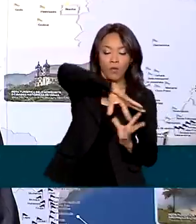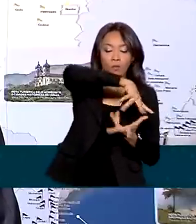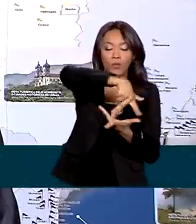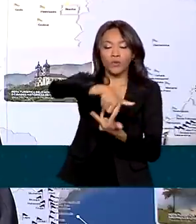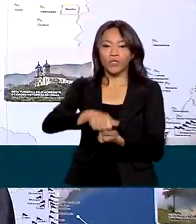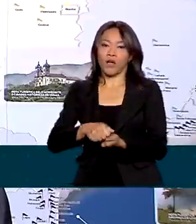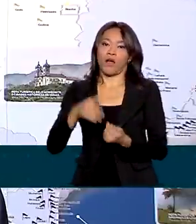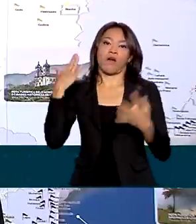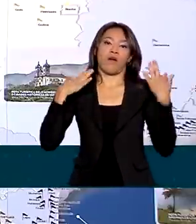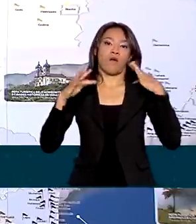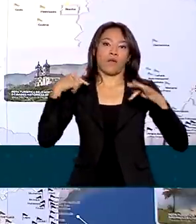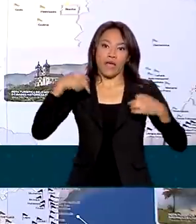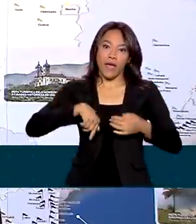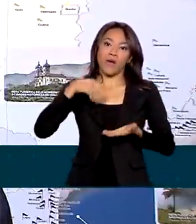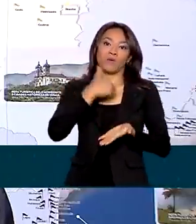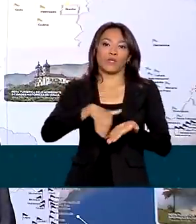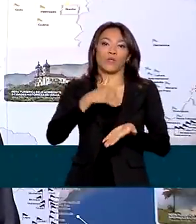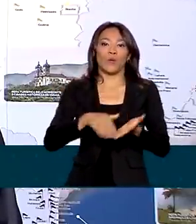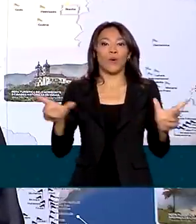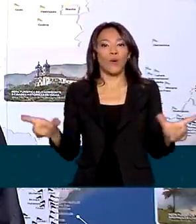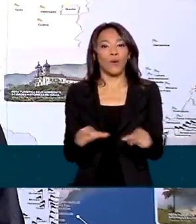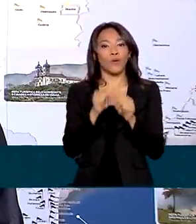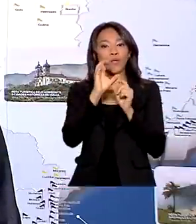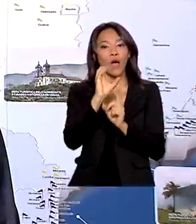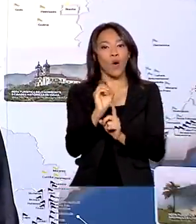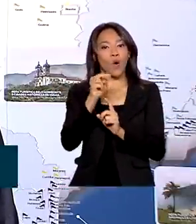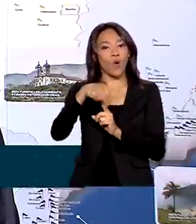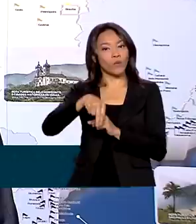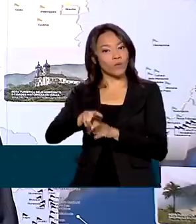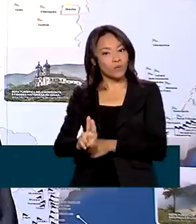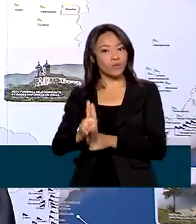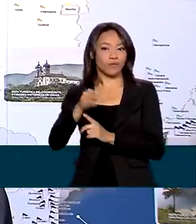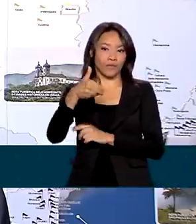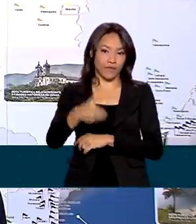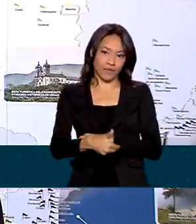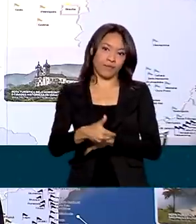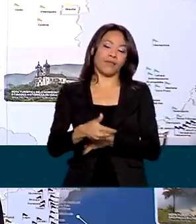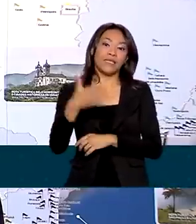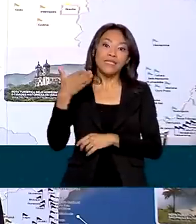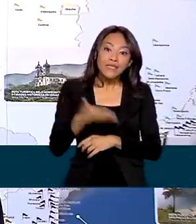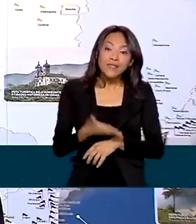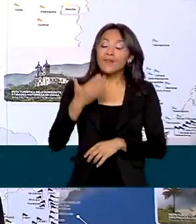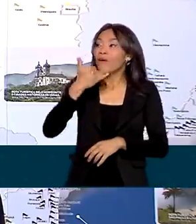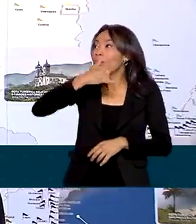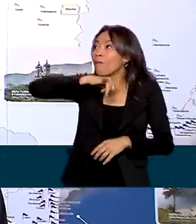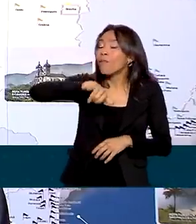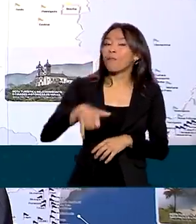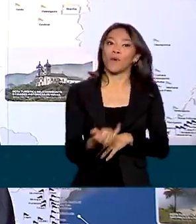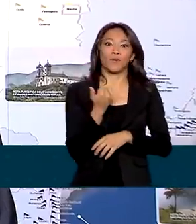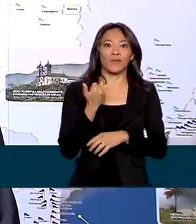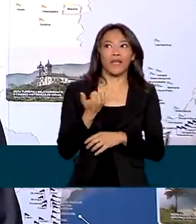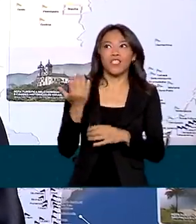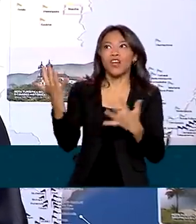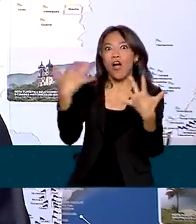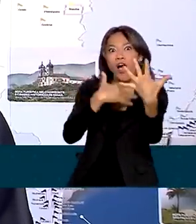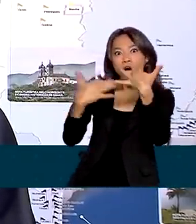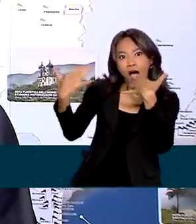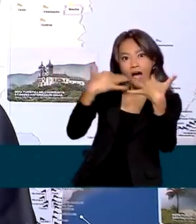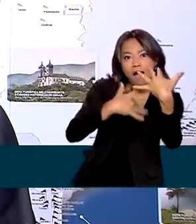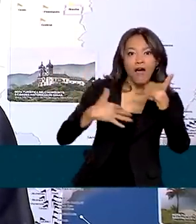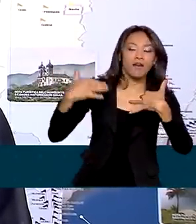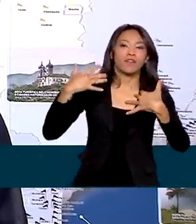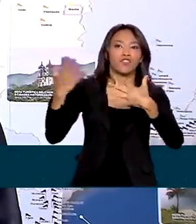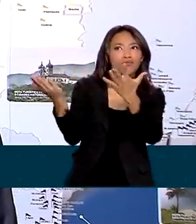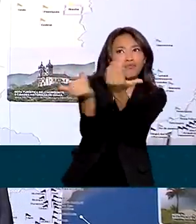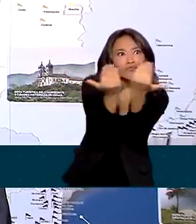da ONU para as Américas agora será aqui no Brasil. E a gente vê isso aí como uma grande oportunidade de captação e atração de investimentos